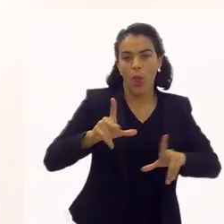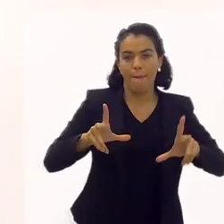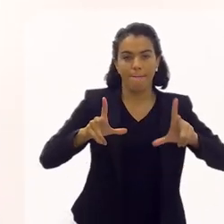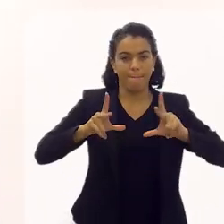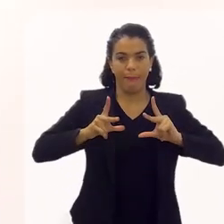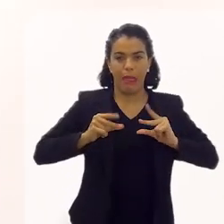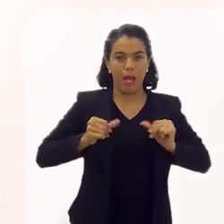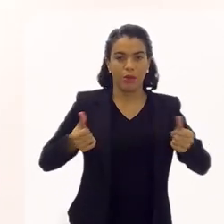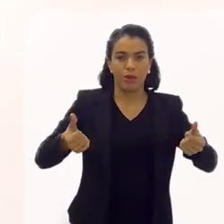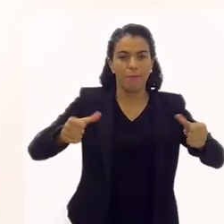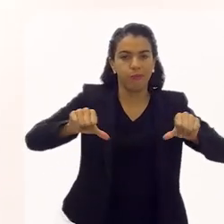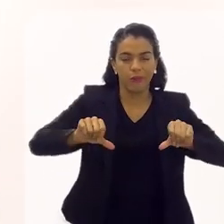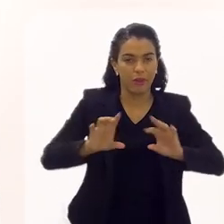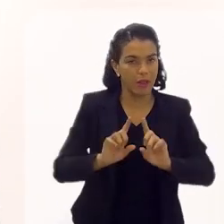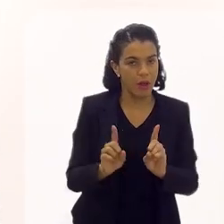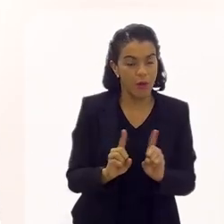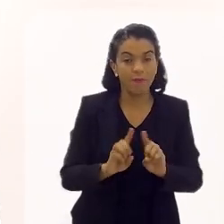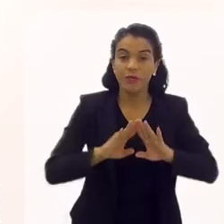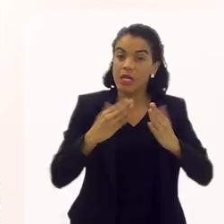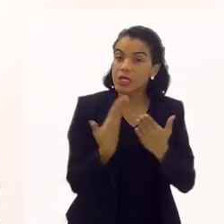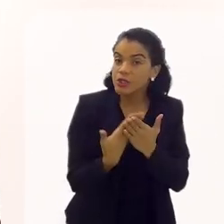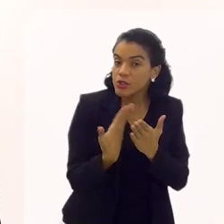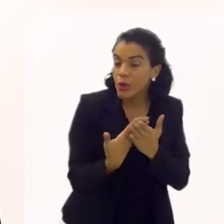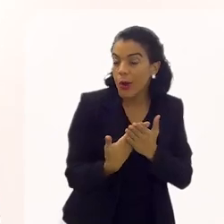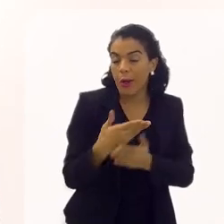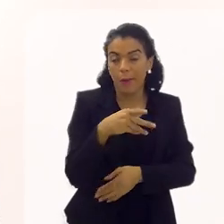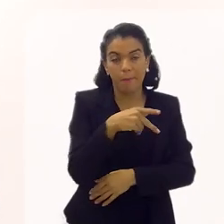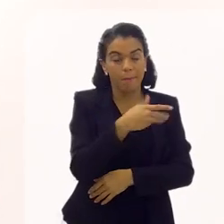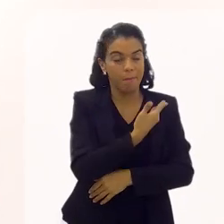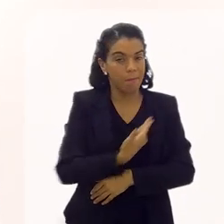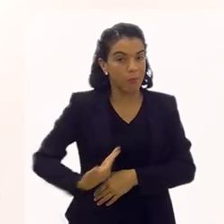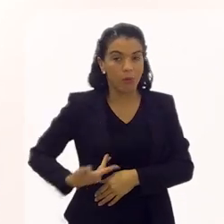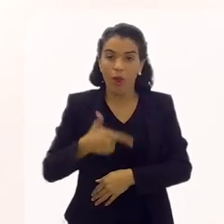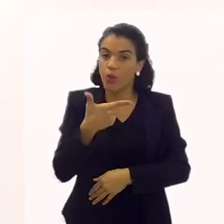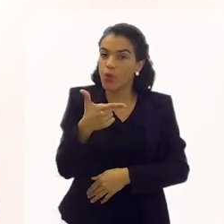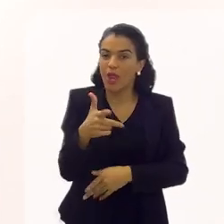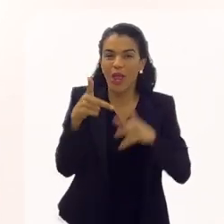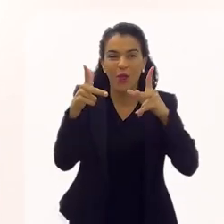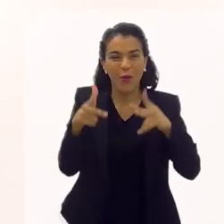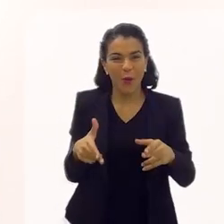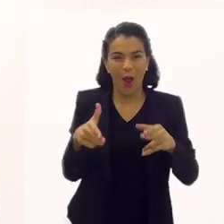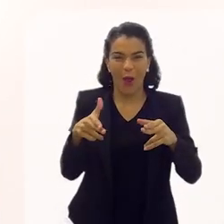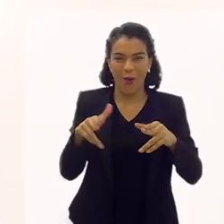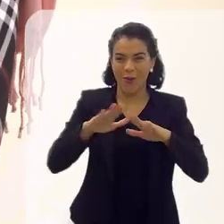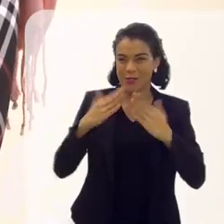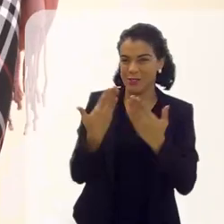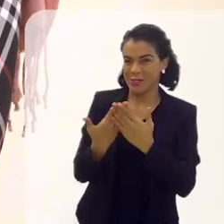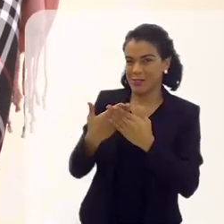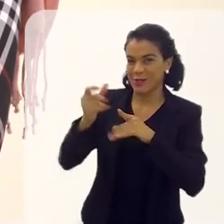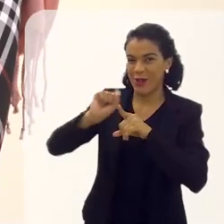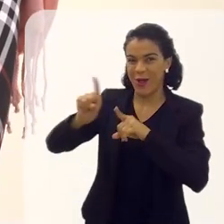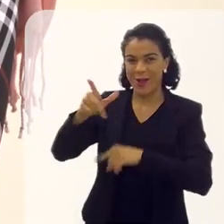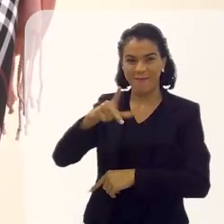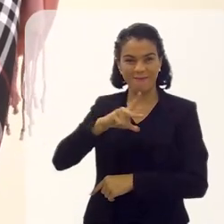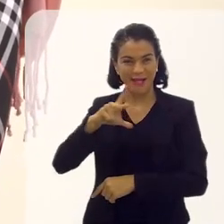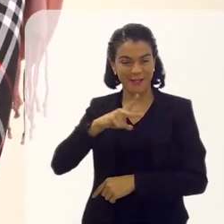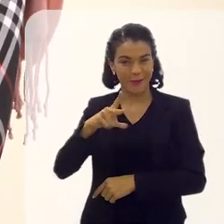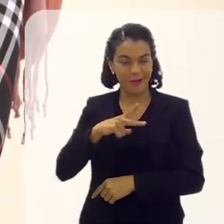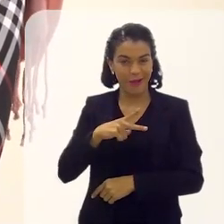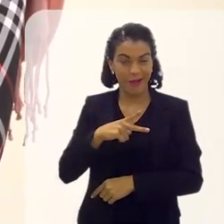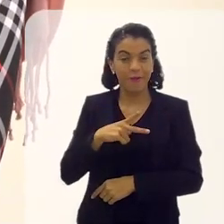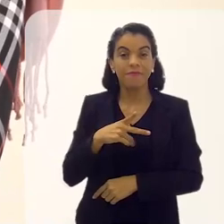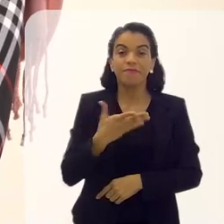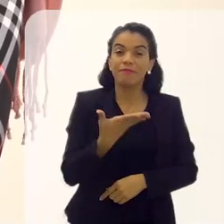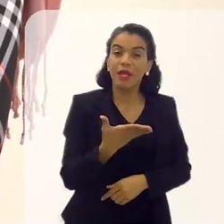mérito nem demérito. É que realmente as crianças da escola pública não têm o acesso que as crianças da escola particular têm.